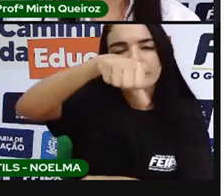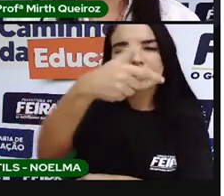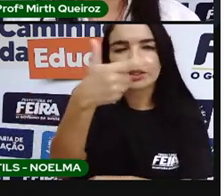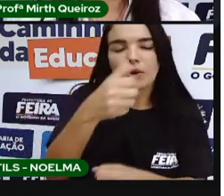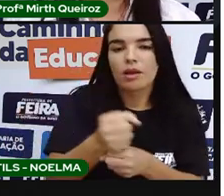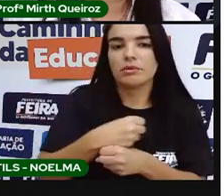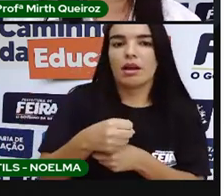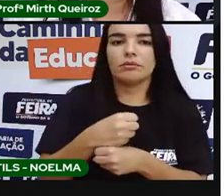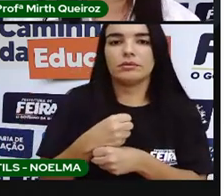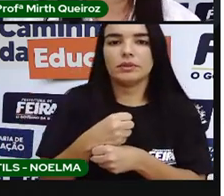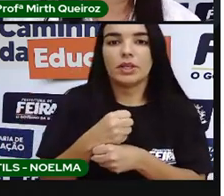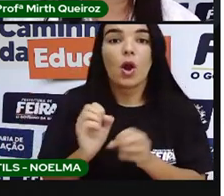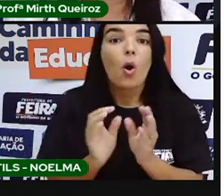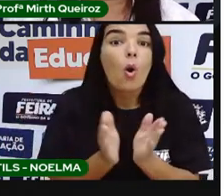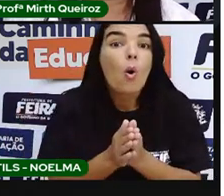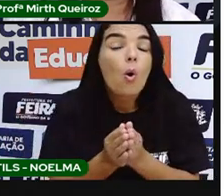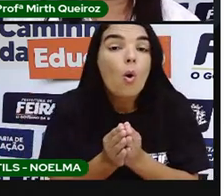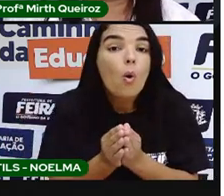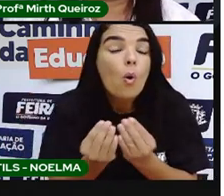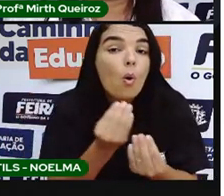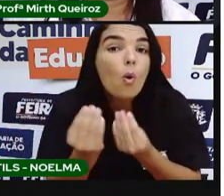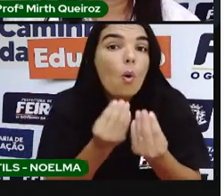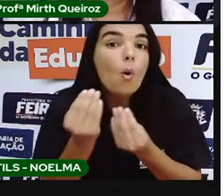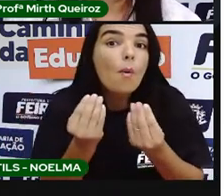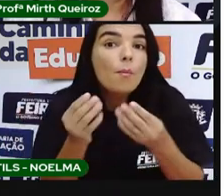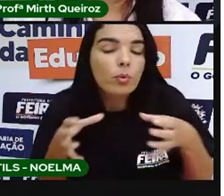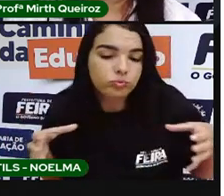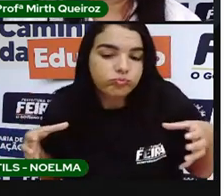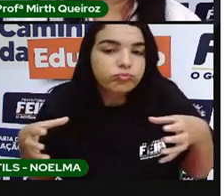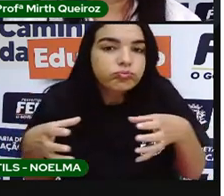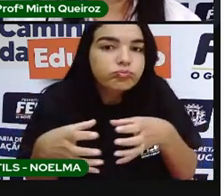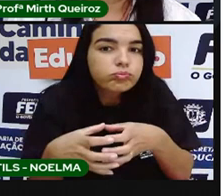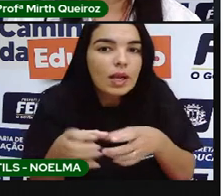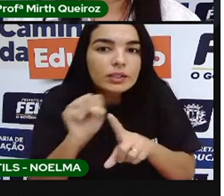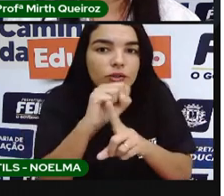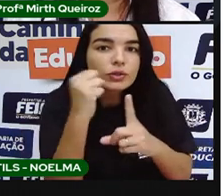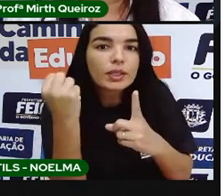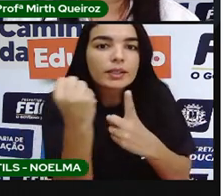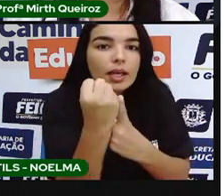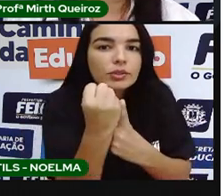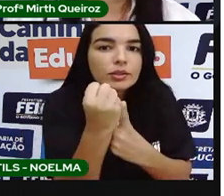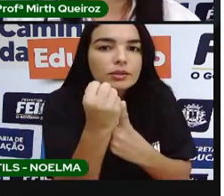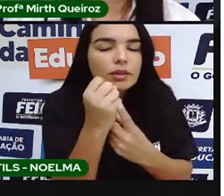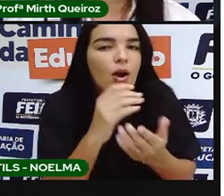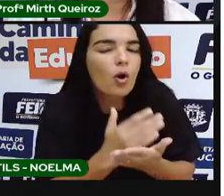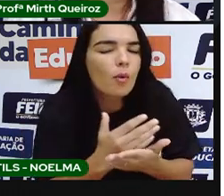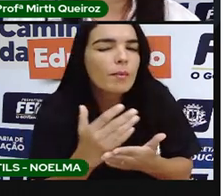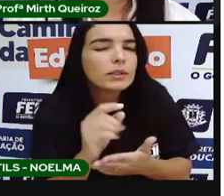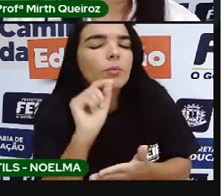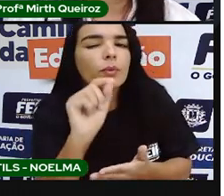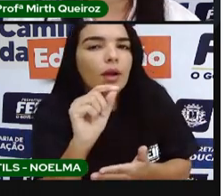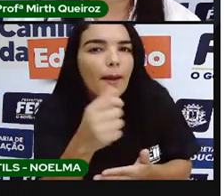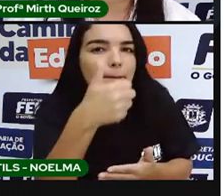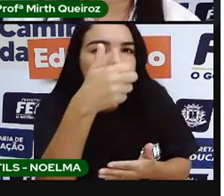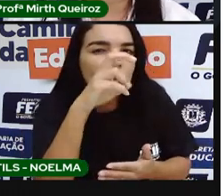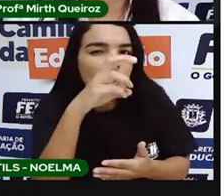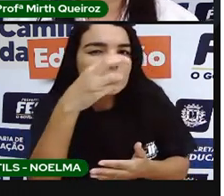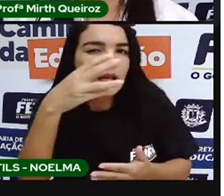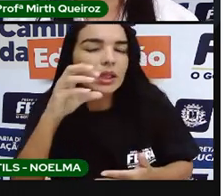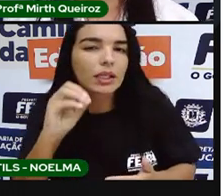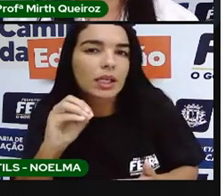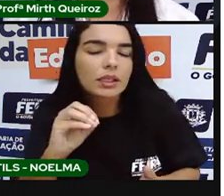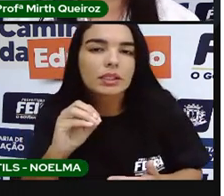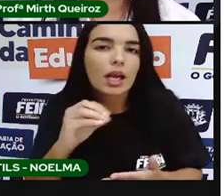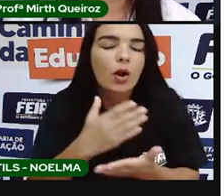Como é que era formada essa sociedade colonial? Em 1530, começa então a sociedade colonial, já com aquela